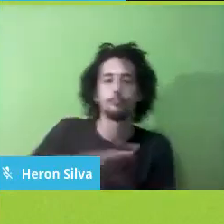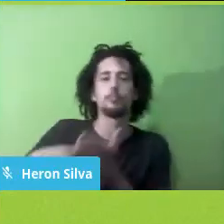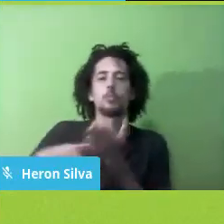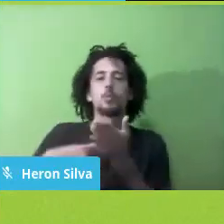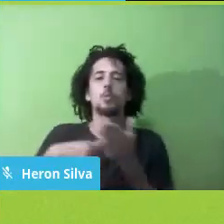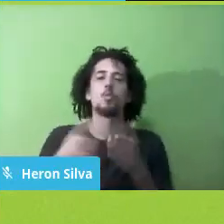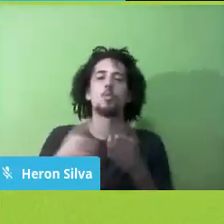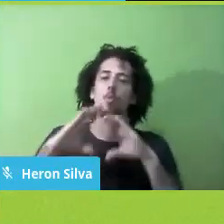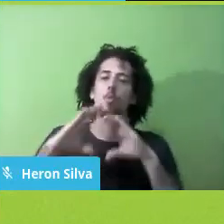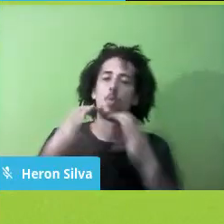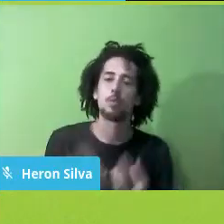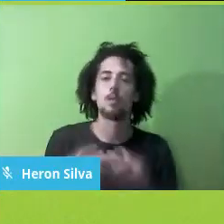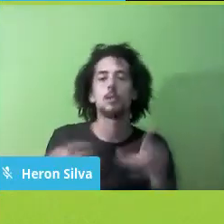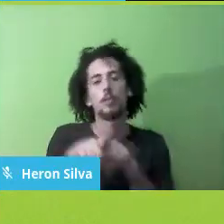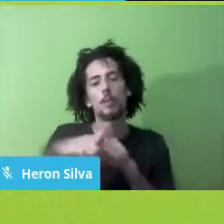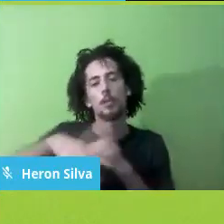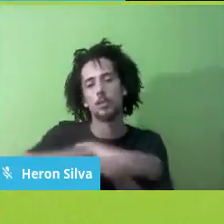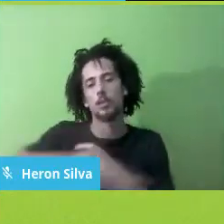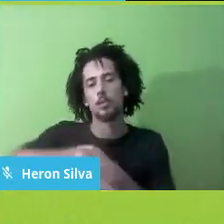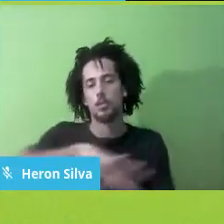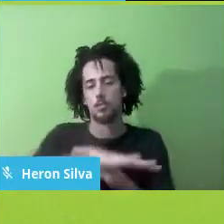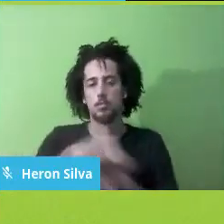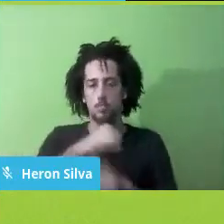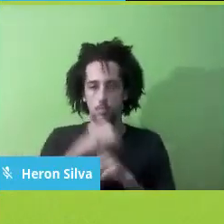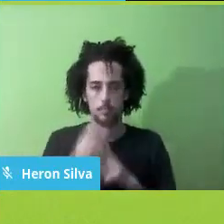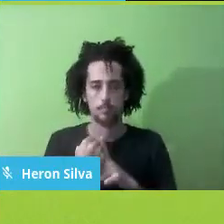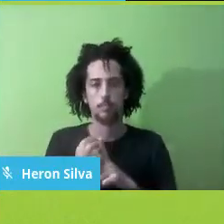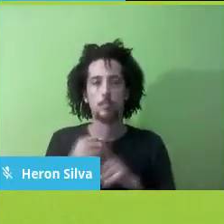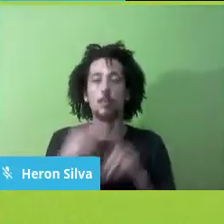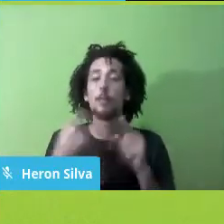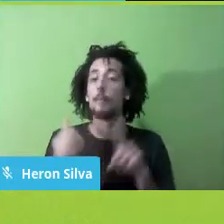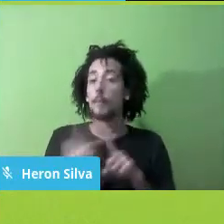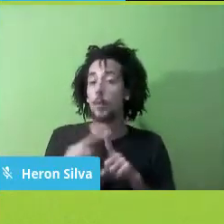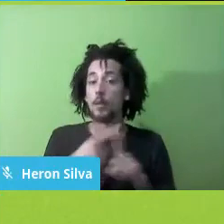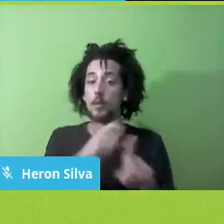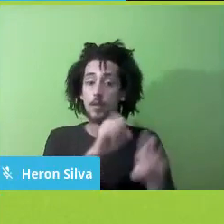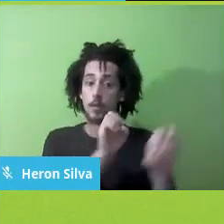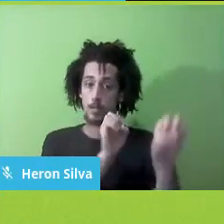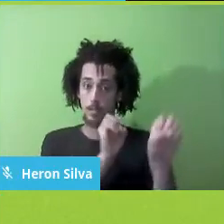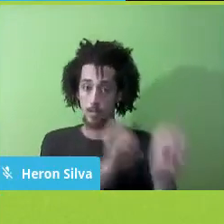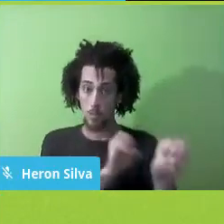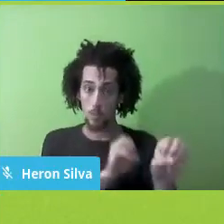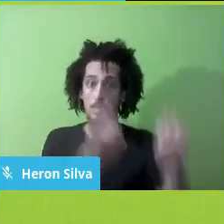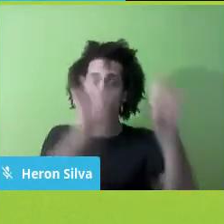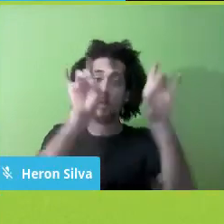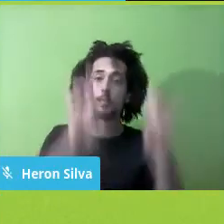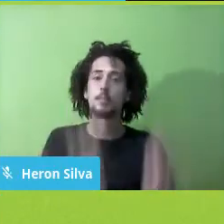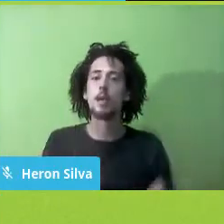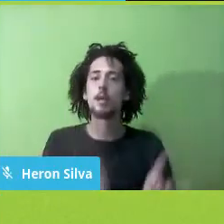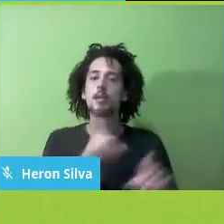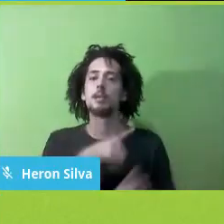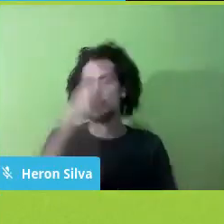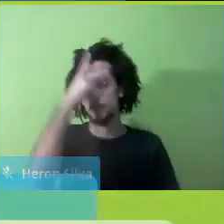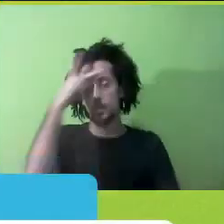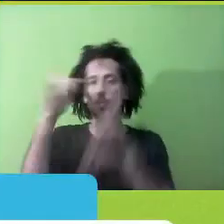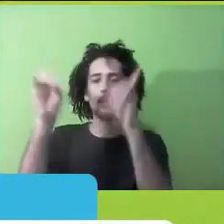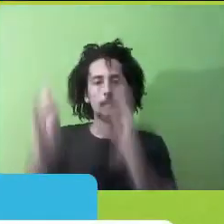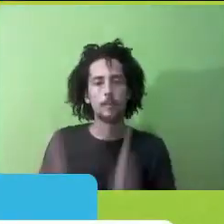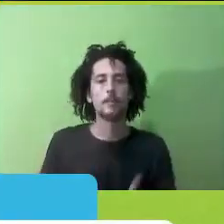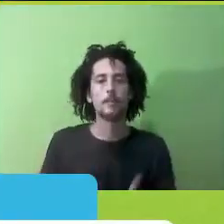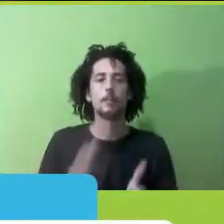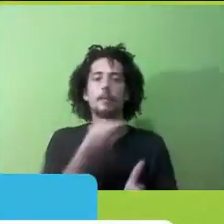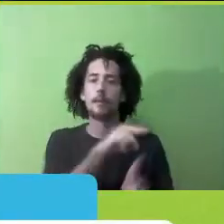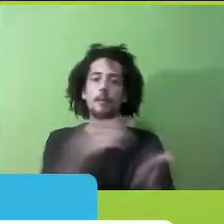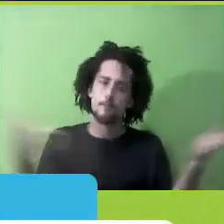com o território, né. A educação especial de pessoas com deficiência é pautada pela noção de